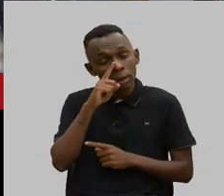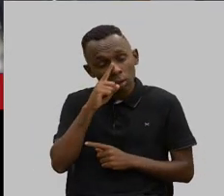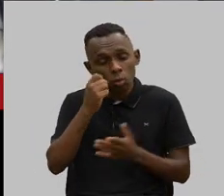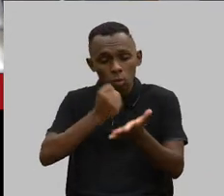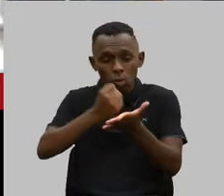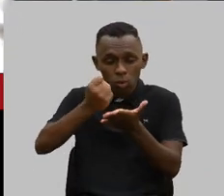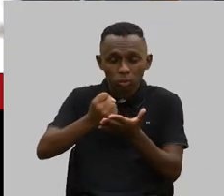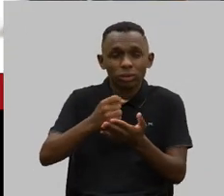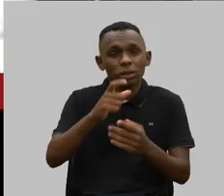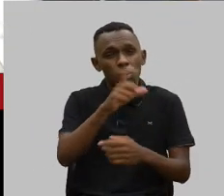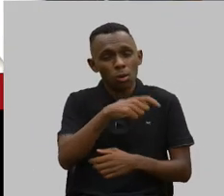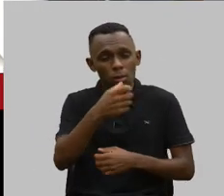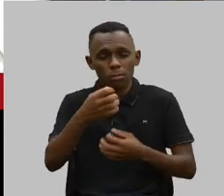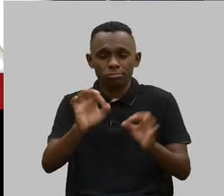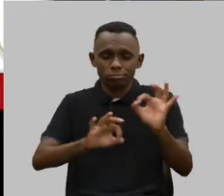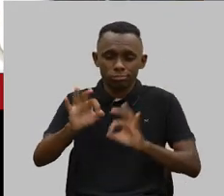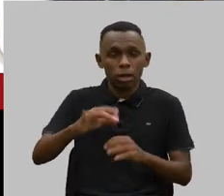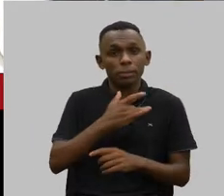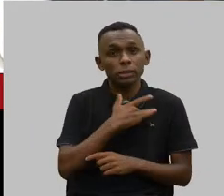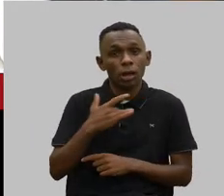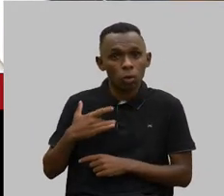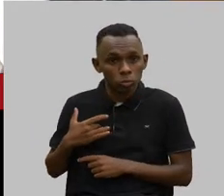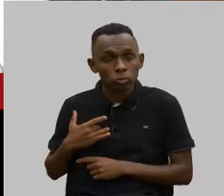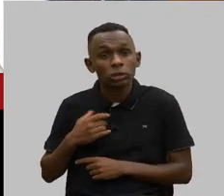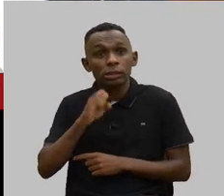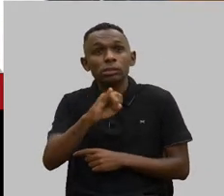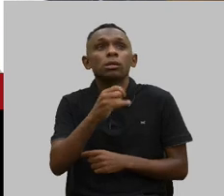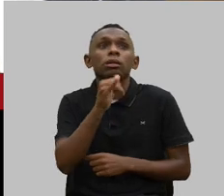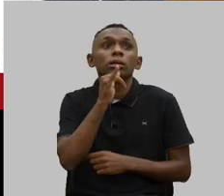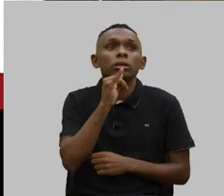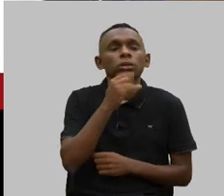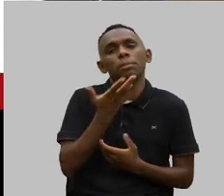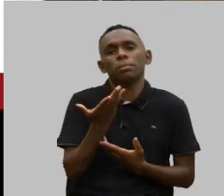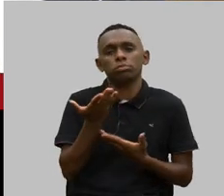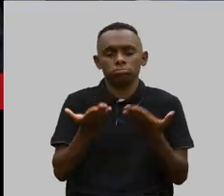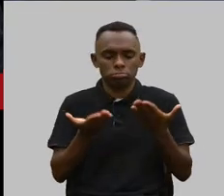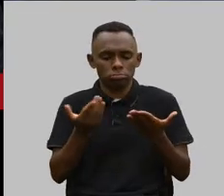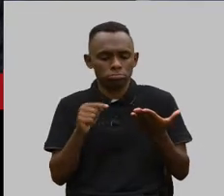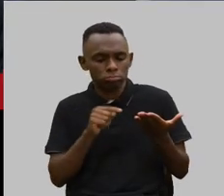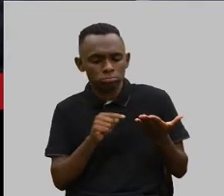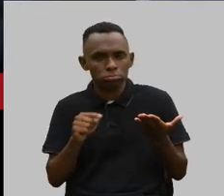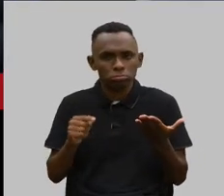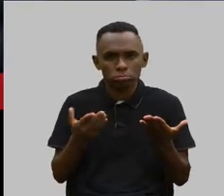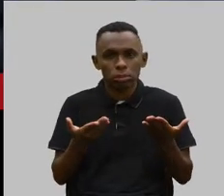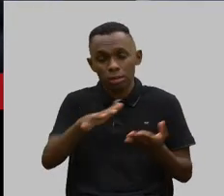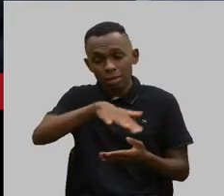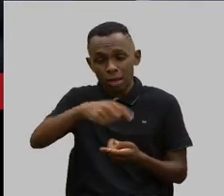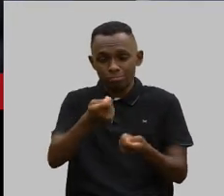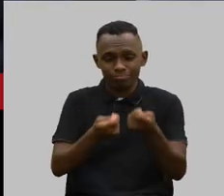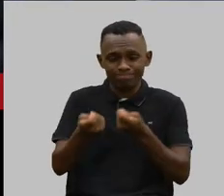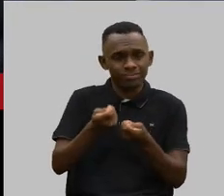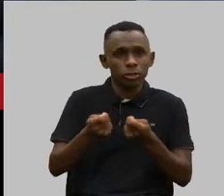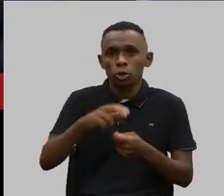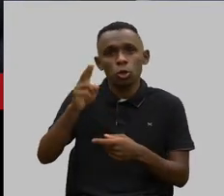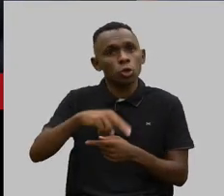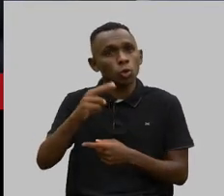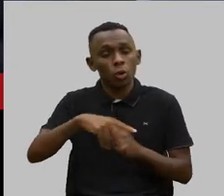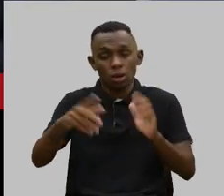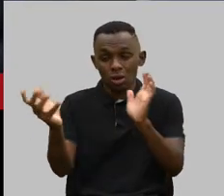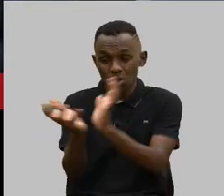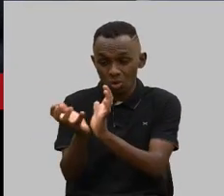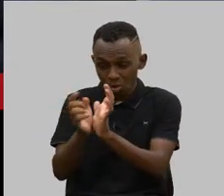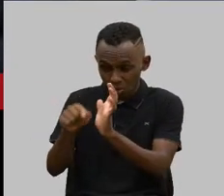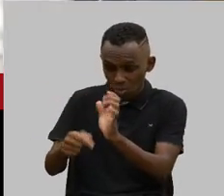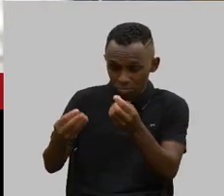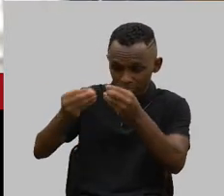planos de saúde, dos seguros de saúde, se você for olhar para uma balança puramente mercadológica, nunca, para esses grupos vulneráveis,